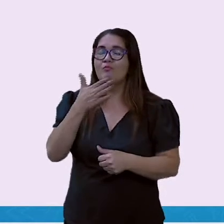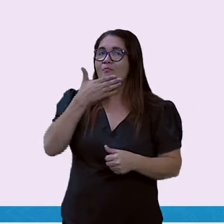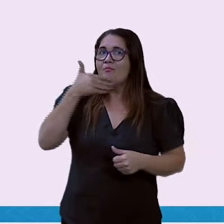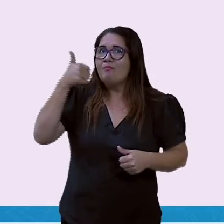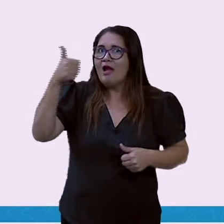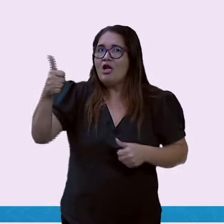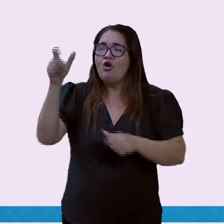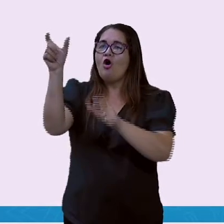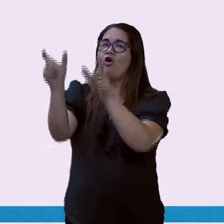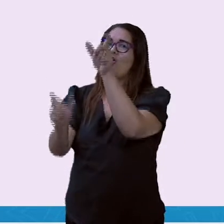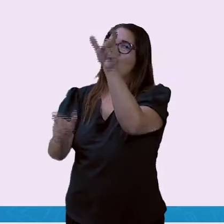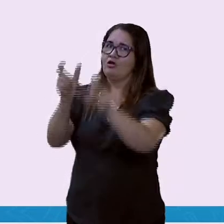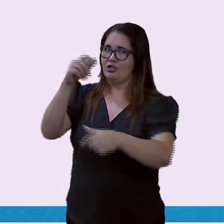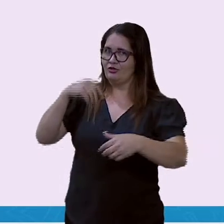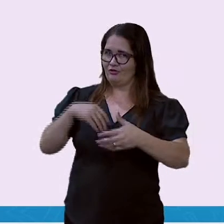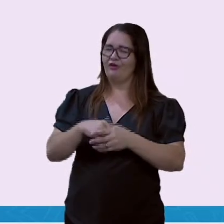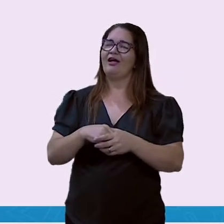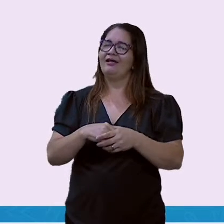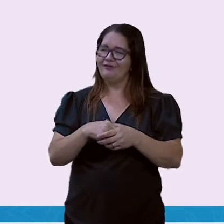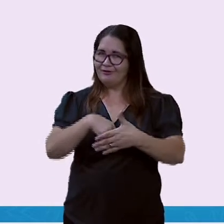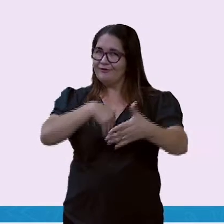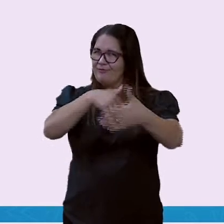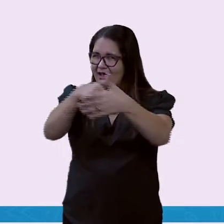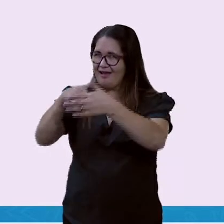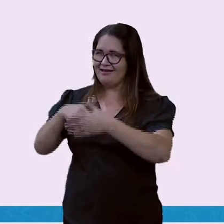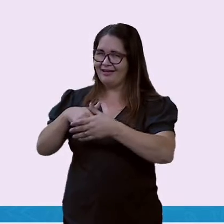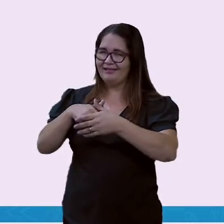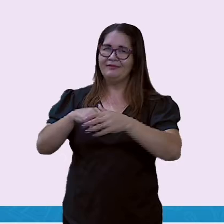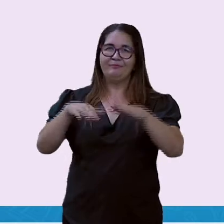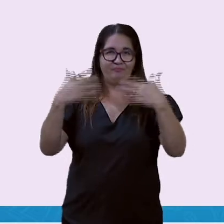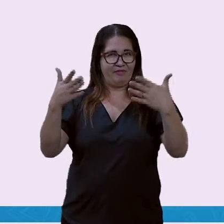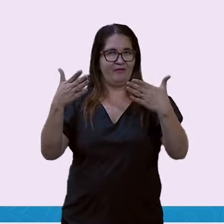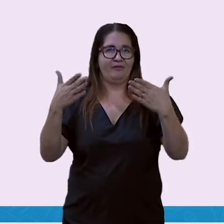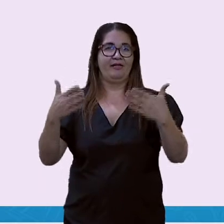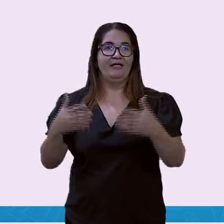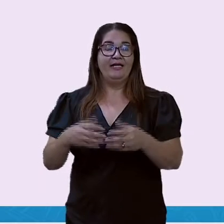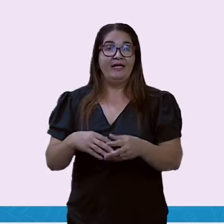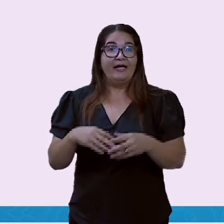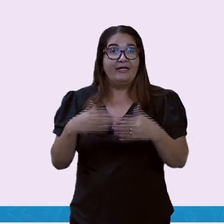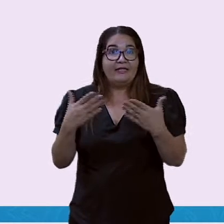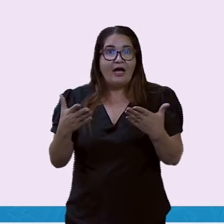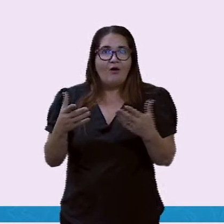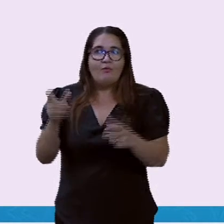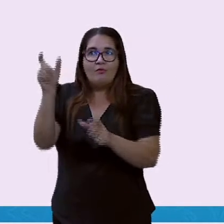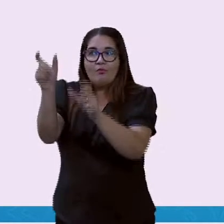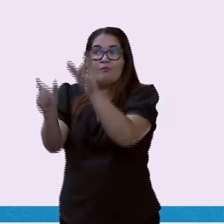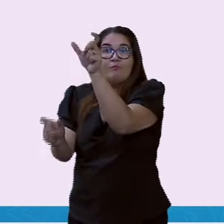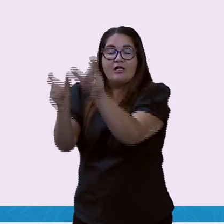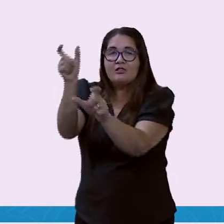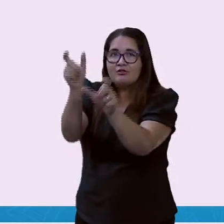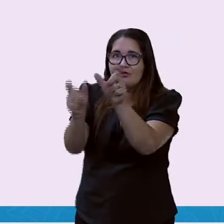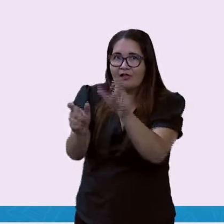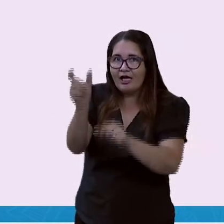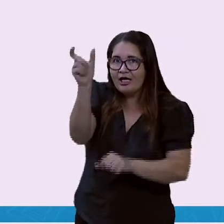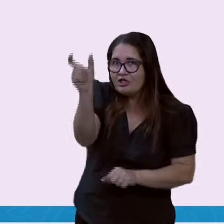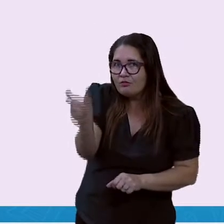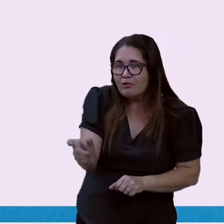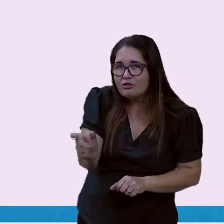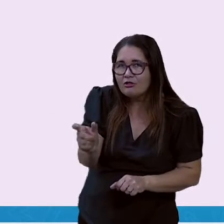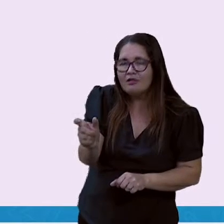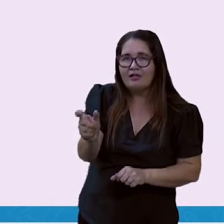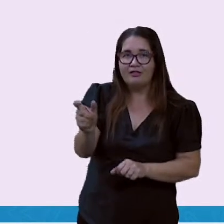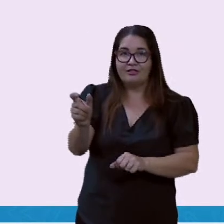deixa qualquer jogador, qualquer atleta assim, ó, apreensivo, né?